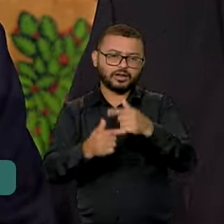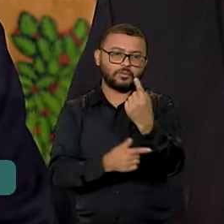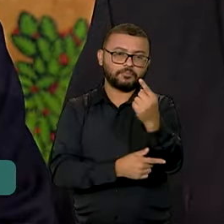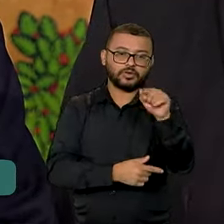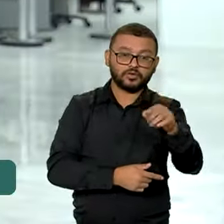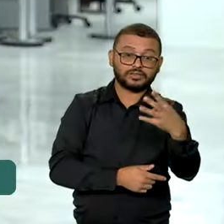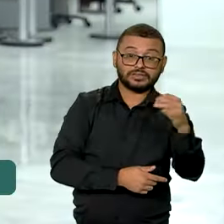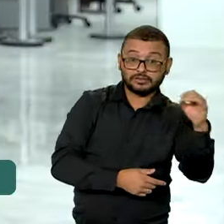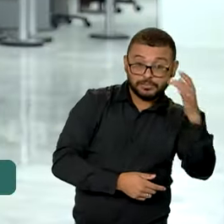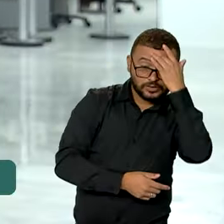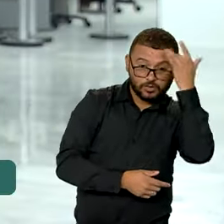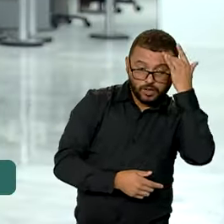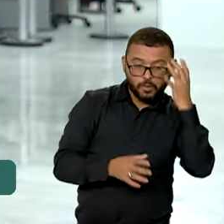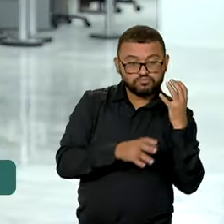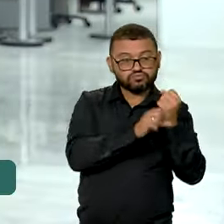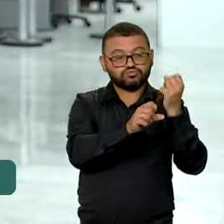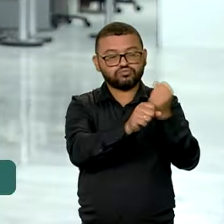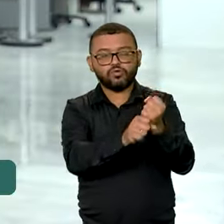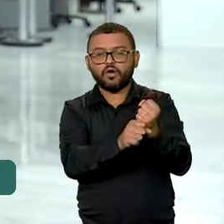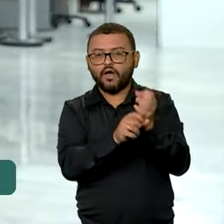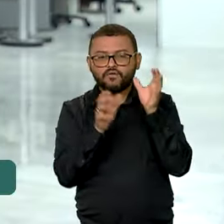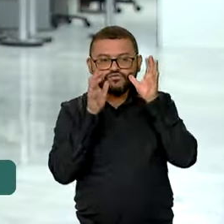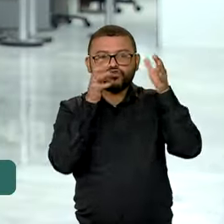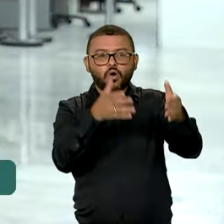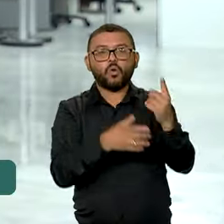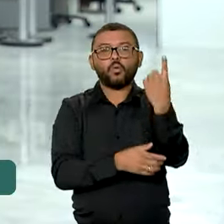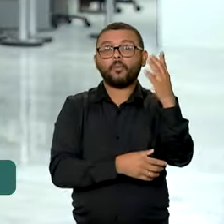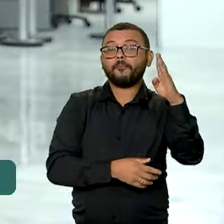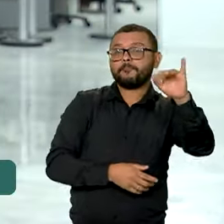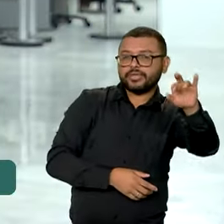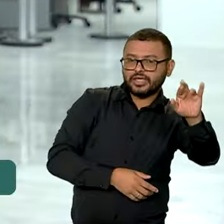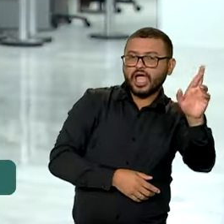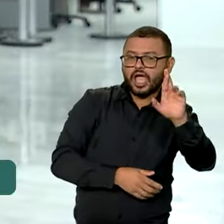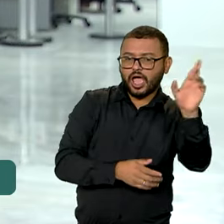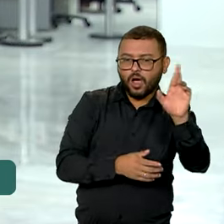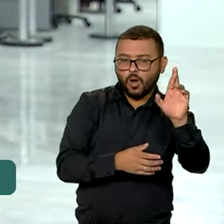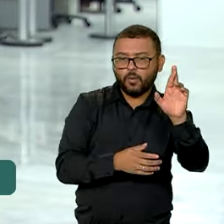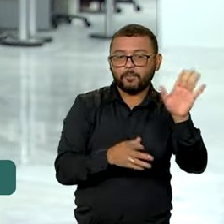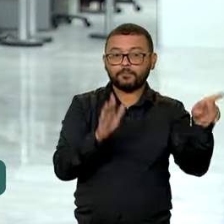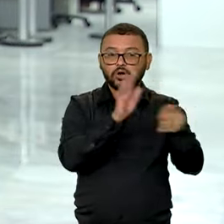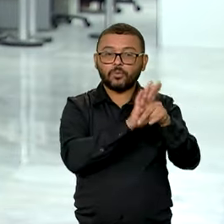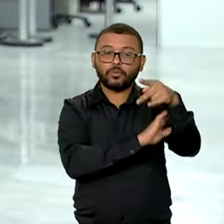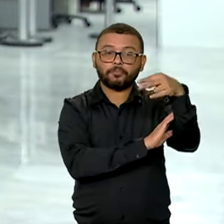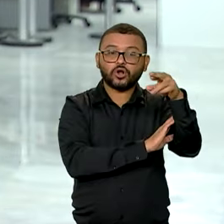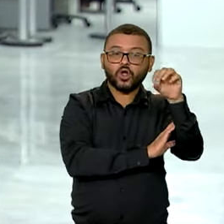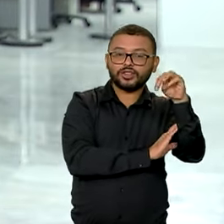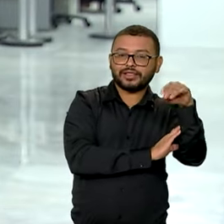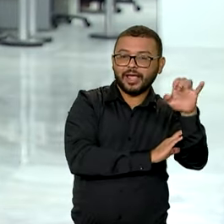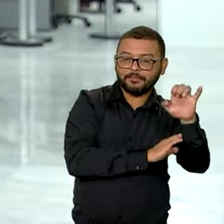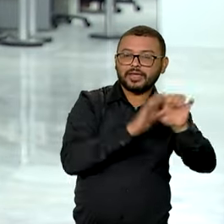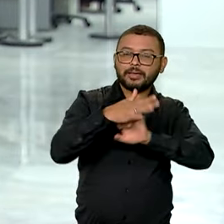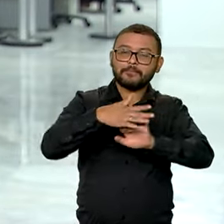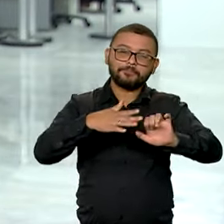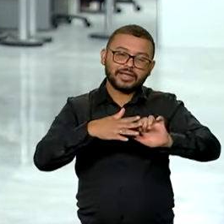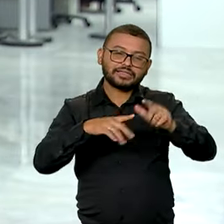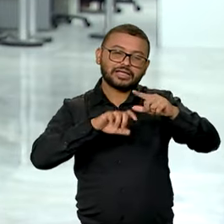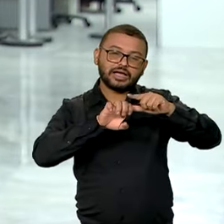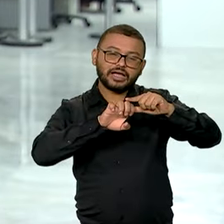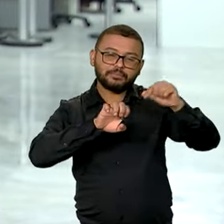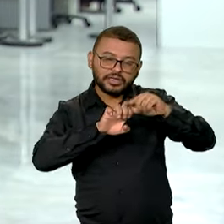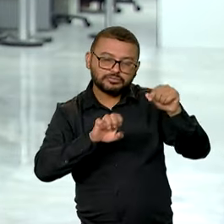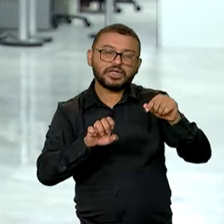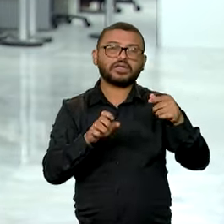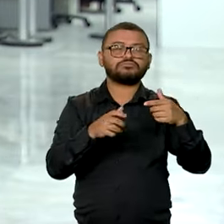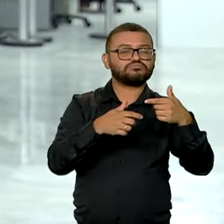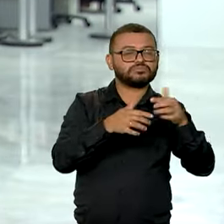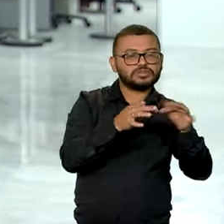realizadas. No total, serão destinados um bilhão de reais para o PRONAMP, que atende a empresas de pequeno e médio porte, e